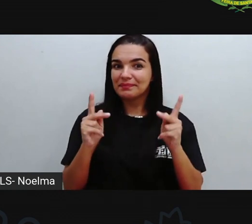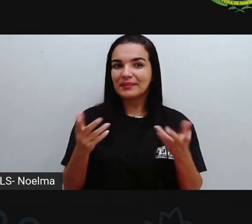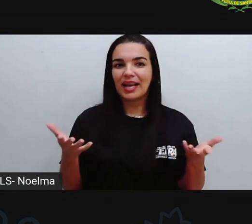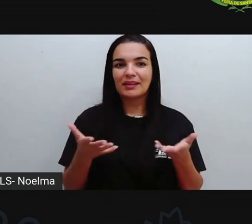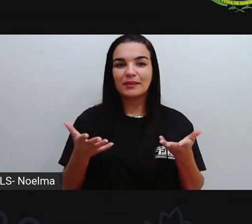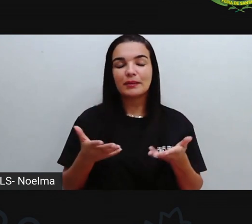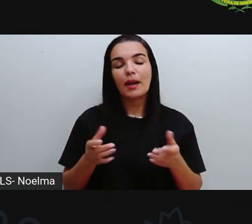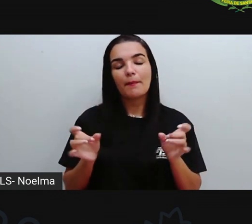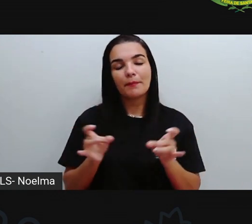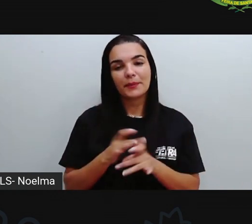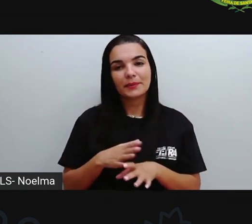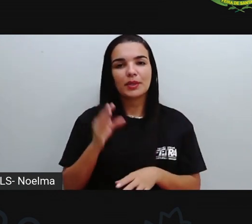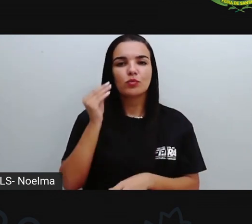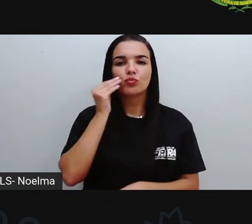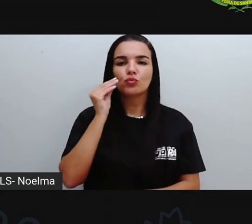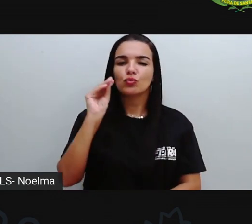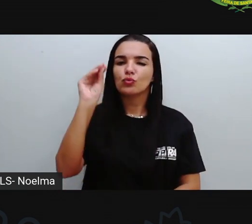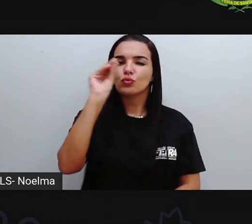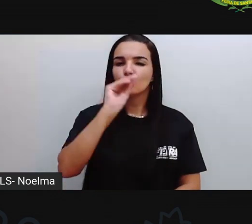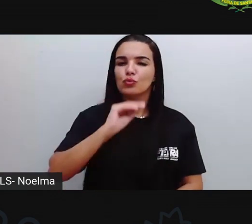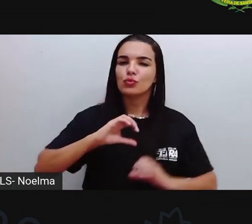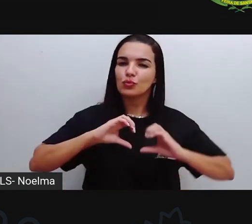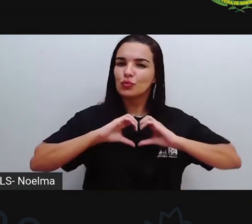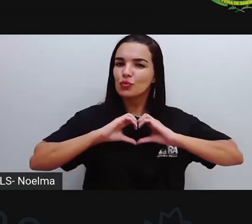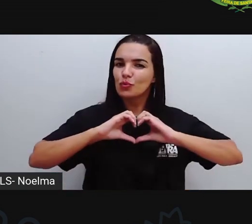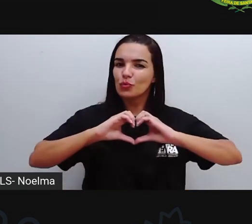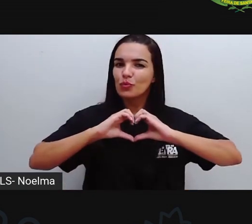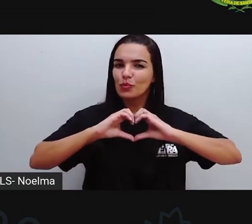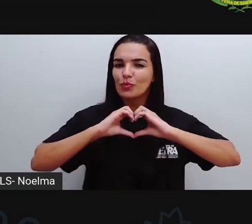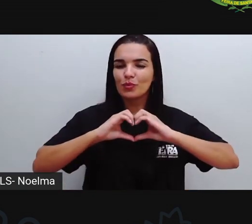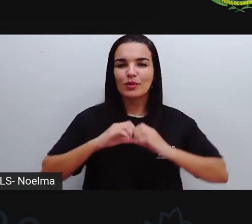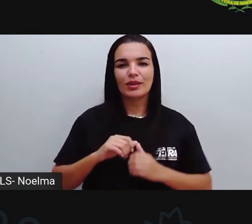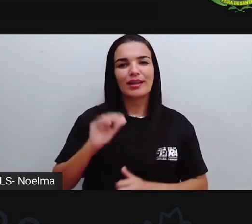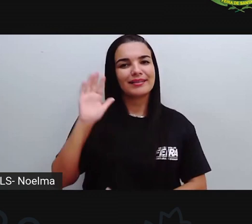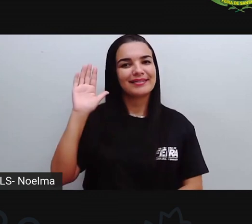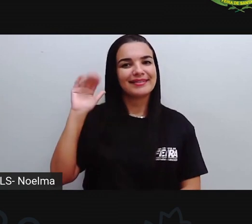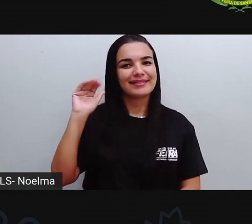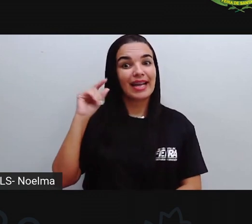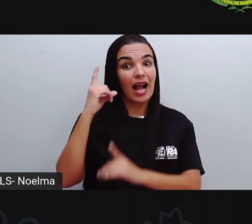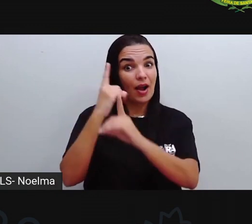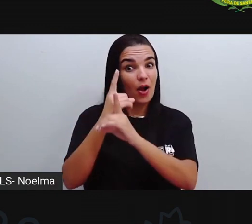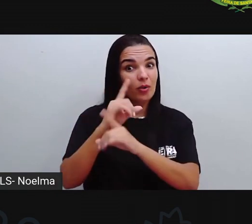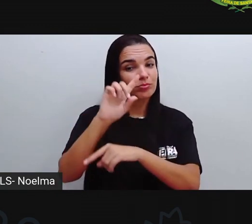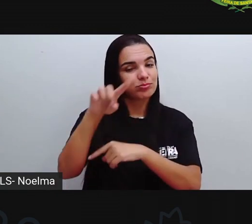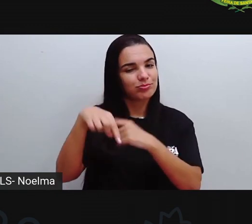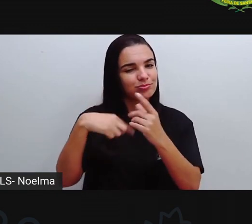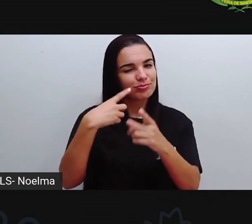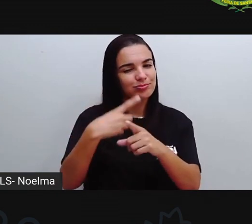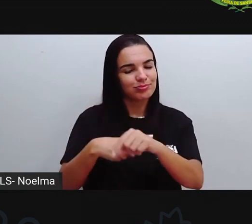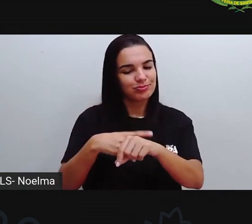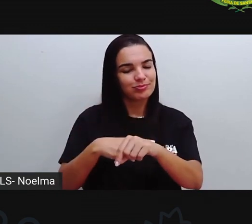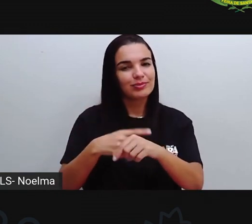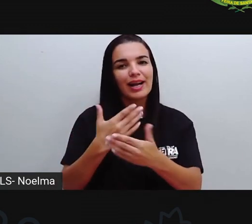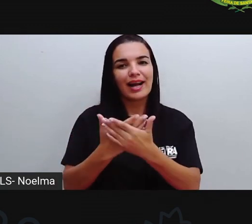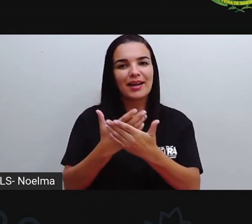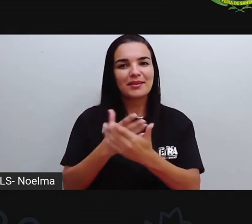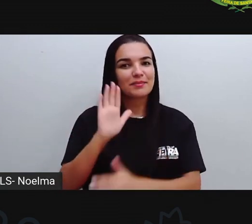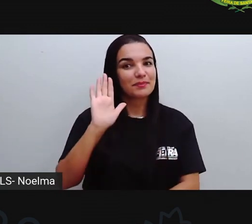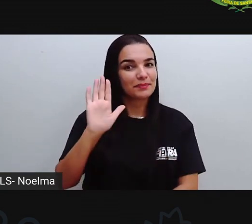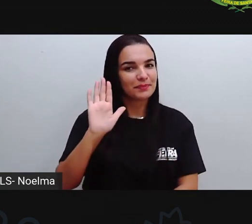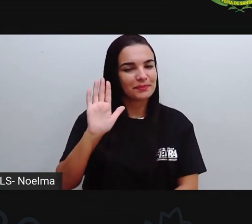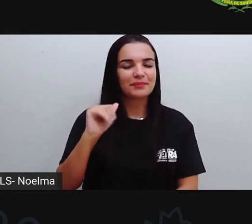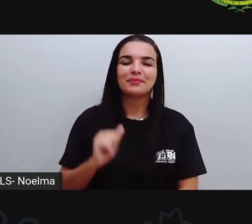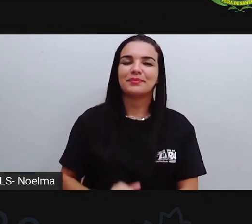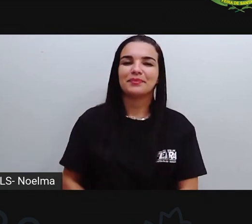Eu vou ficando por aqui. Beijo no coração de cada um de vocês. E a gente se encontra no nosso segundo momento daqui a